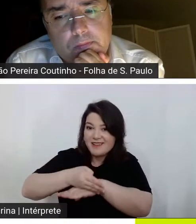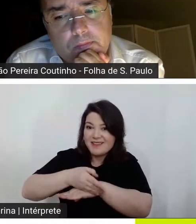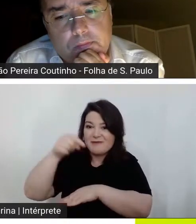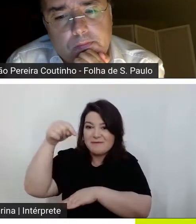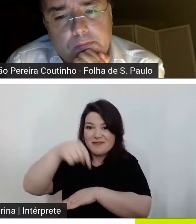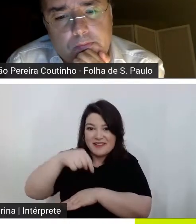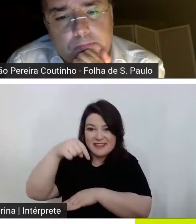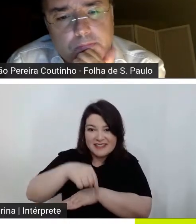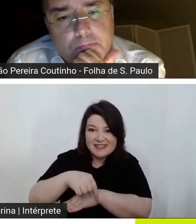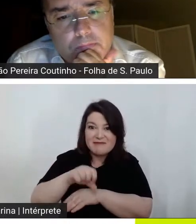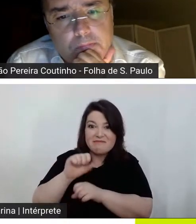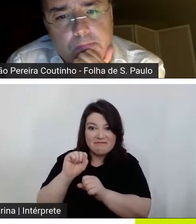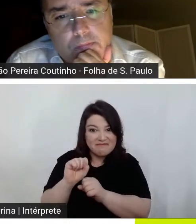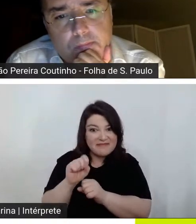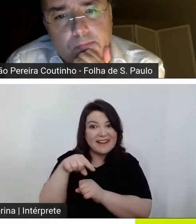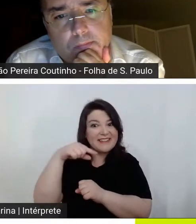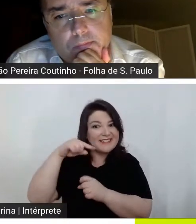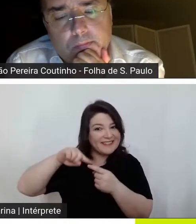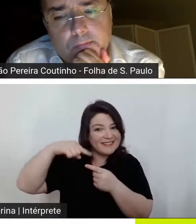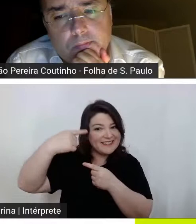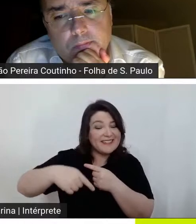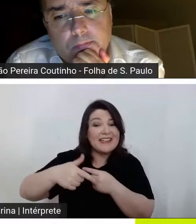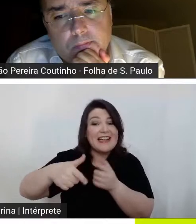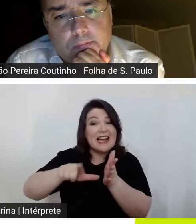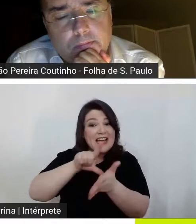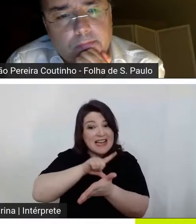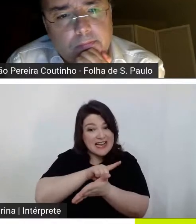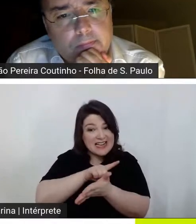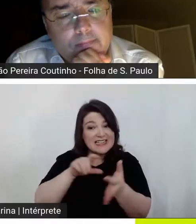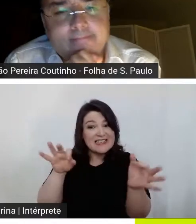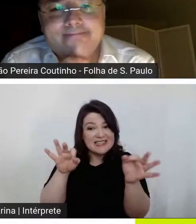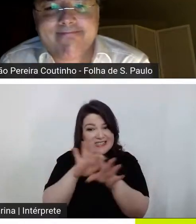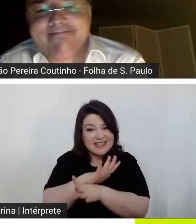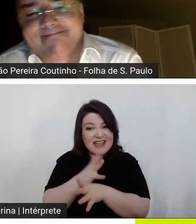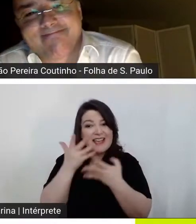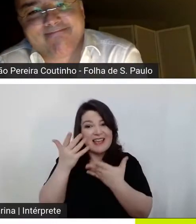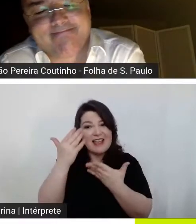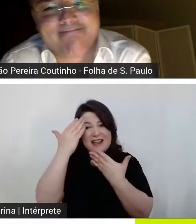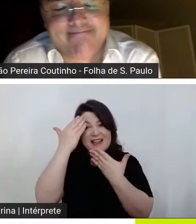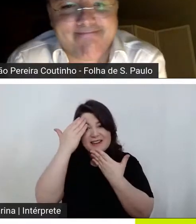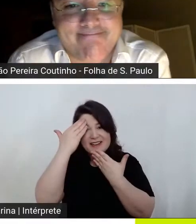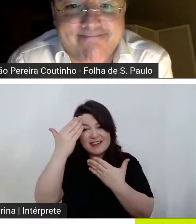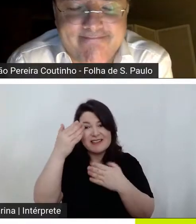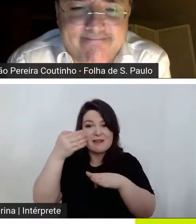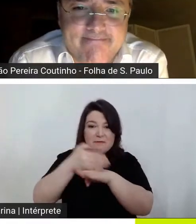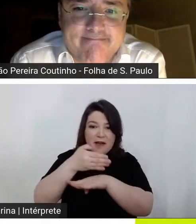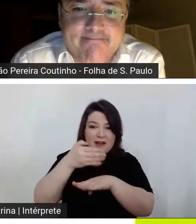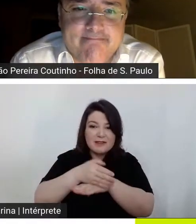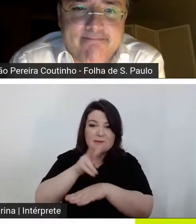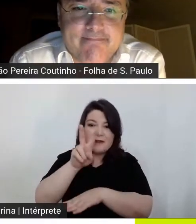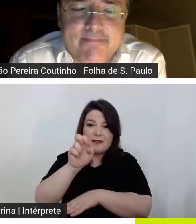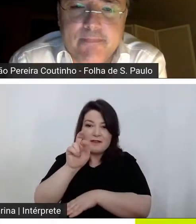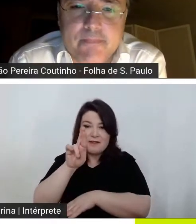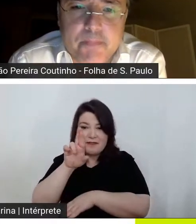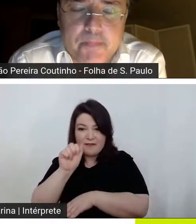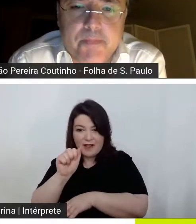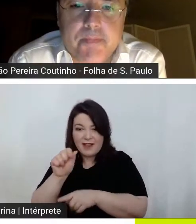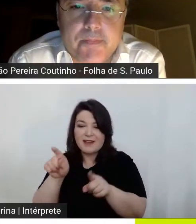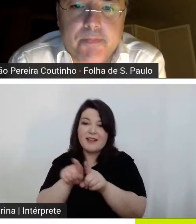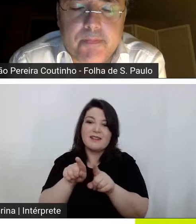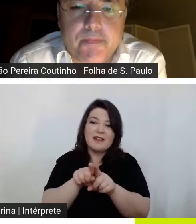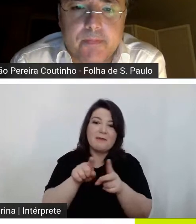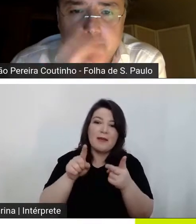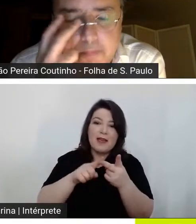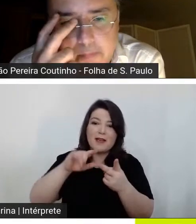gente e antes de encerrar eu queria de novo agradecer a participação da Vera e do João foi muito bom o nosso